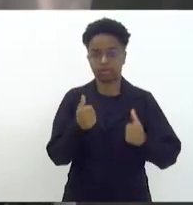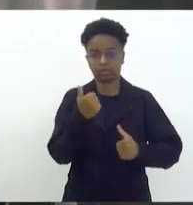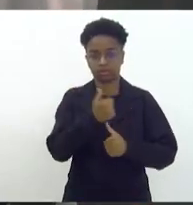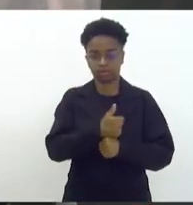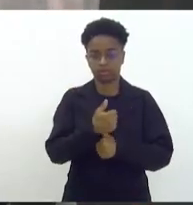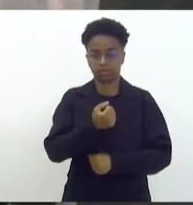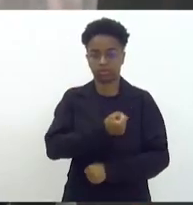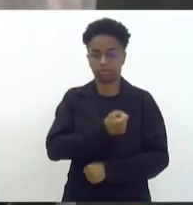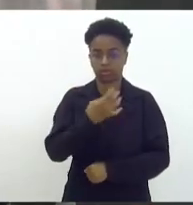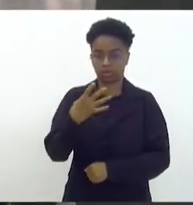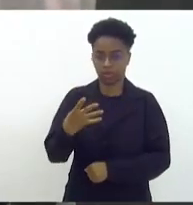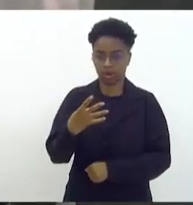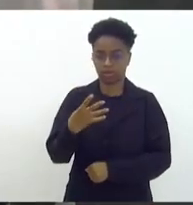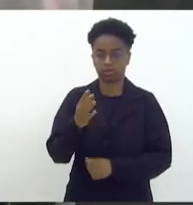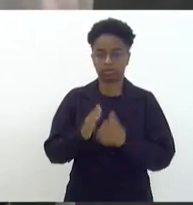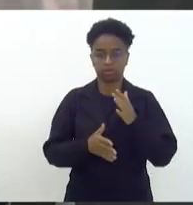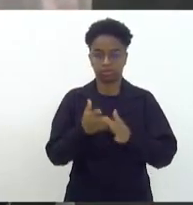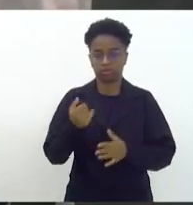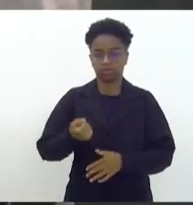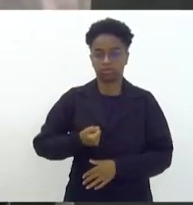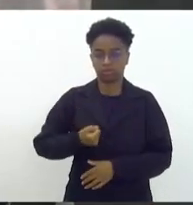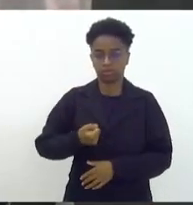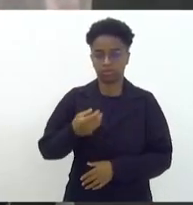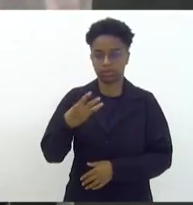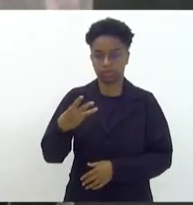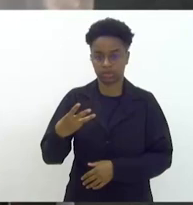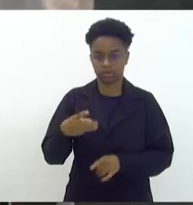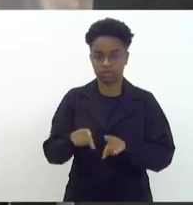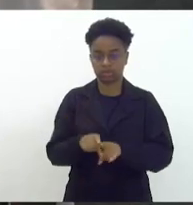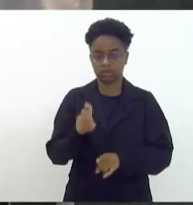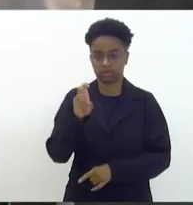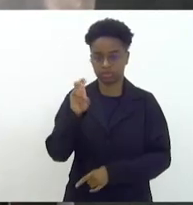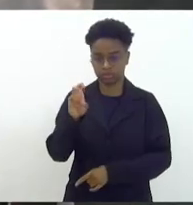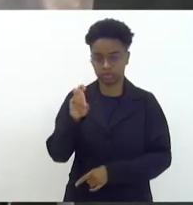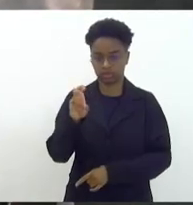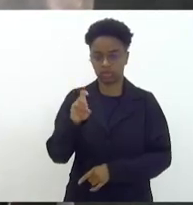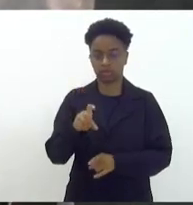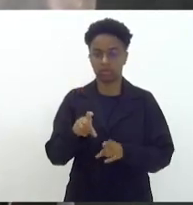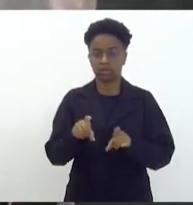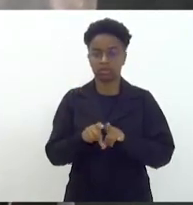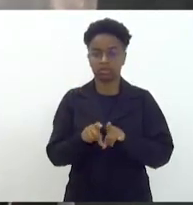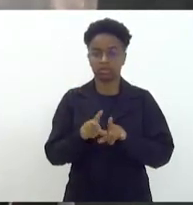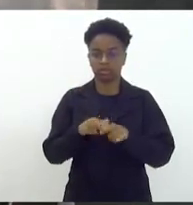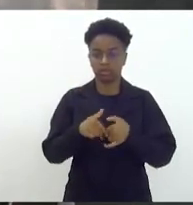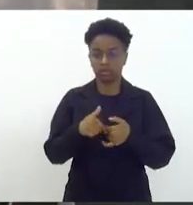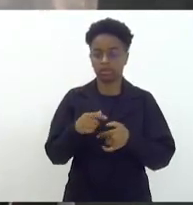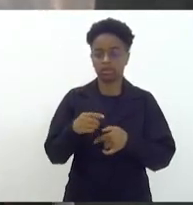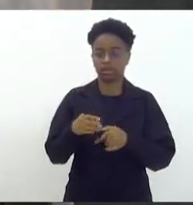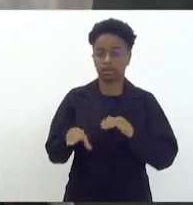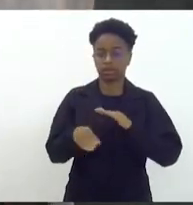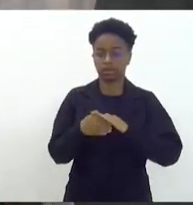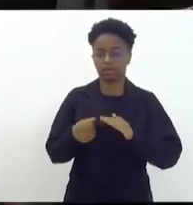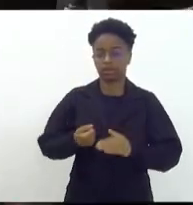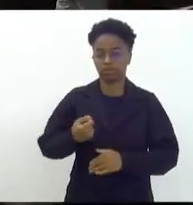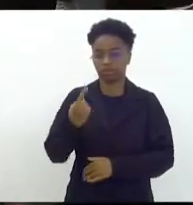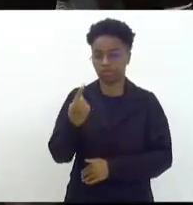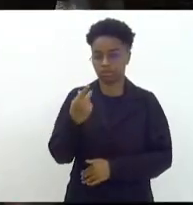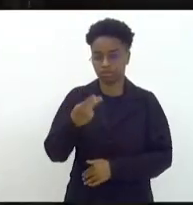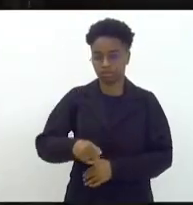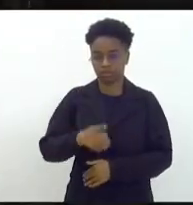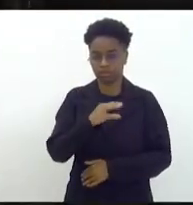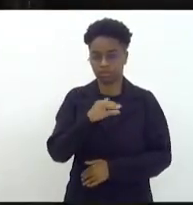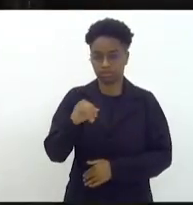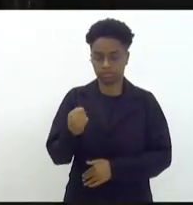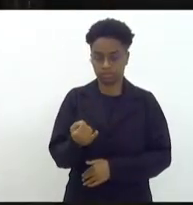4, prejudicadas às emendas número 3 e 5, pela emenda número 1 da CCJ. Obrigado. Pela